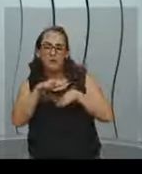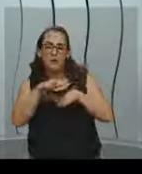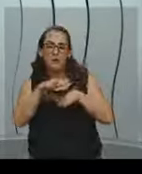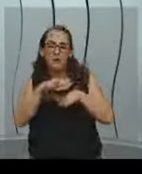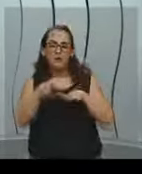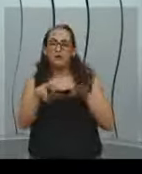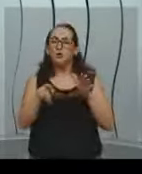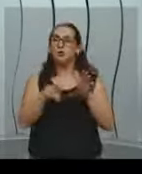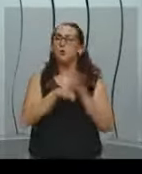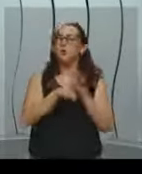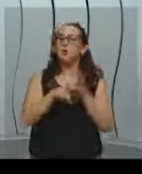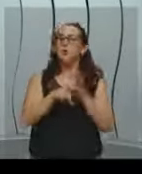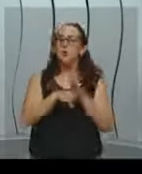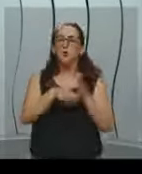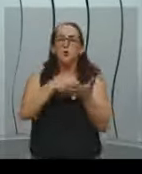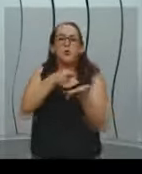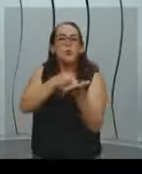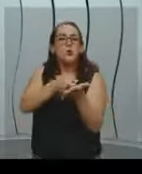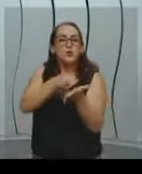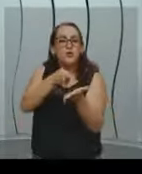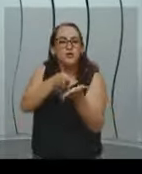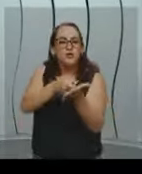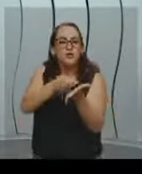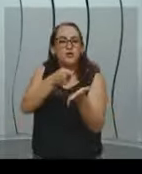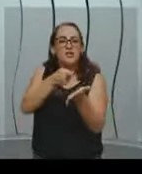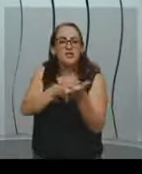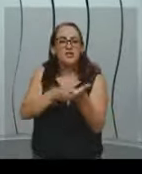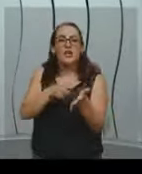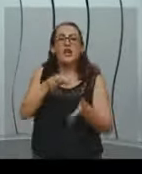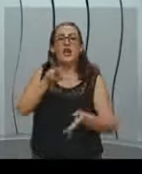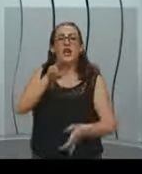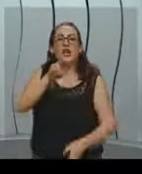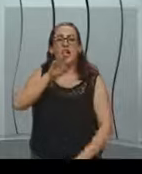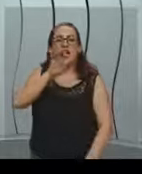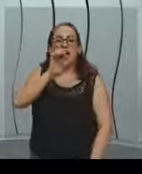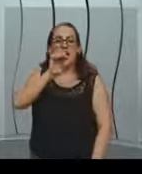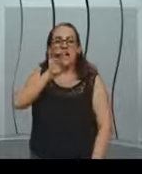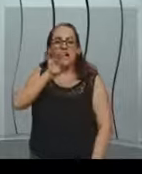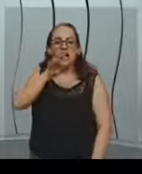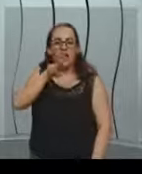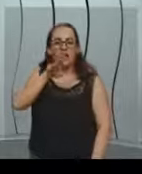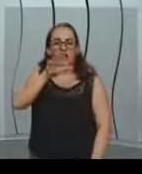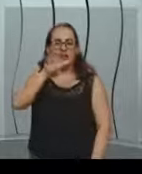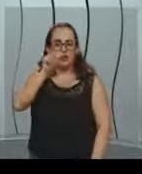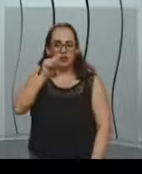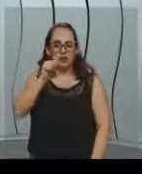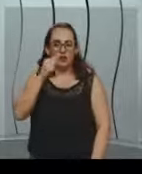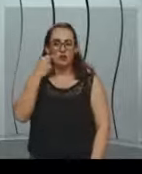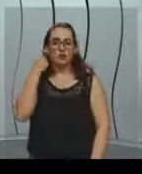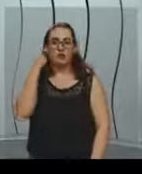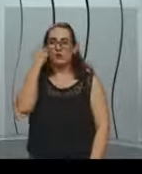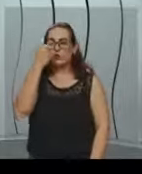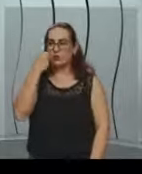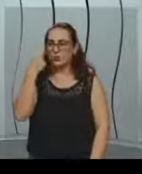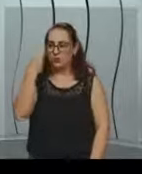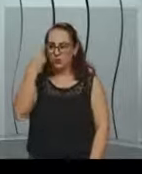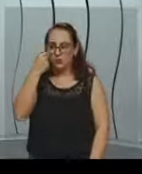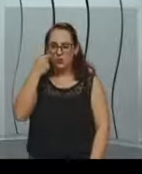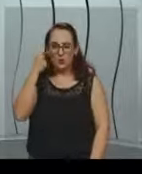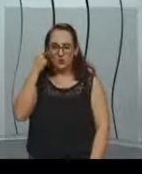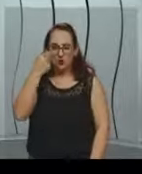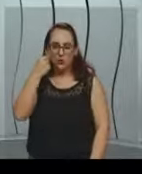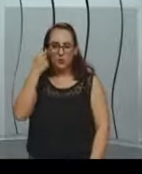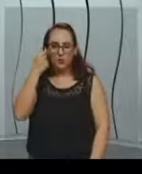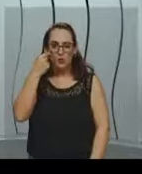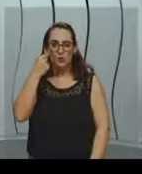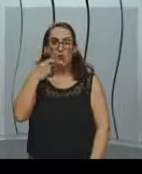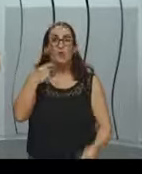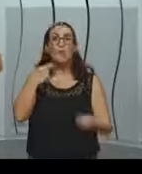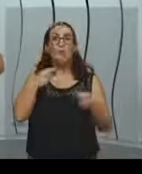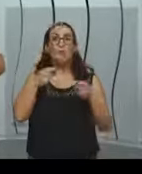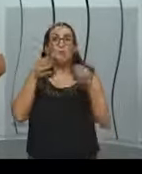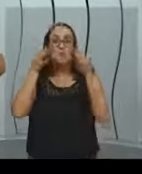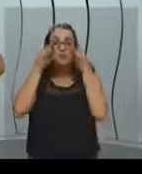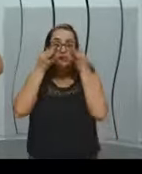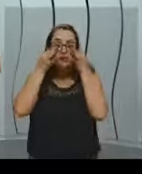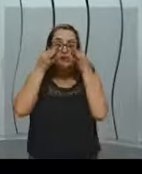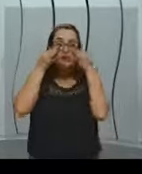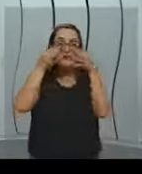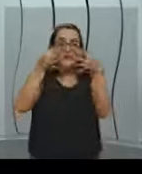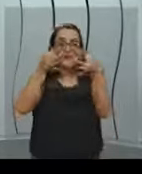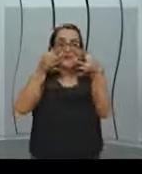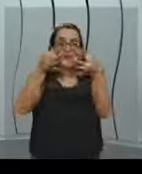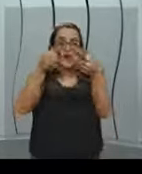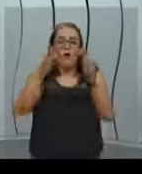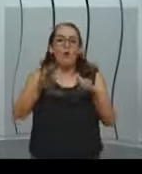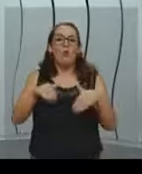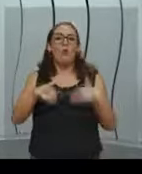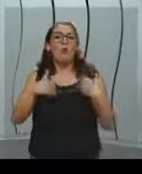retiniana. Então, a gente tem que ter uma atenção a mais quando se diz respeito a roteiro, quando